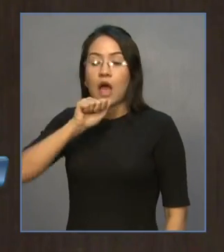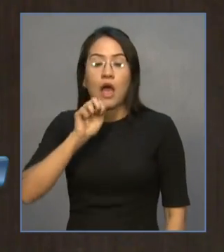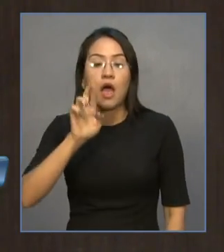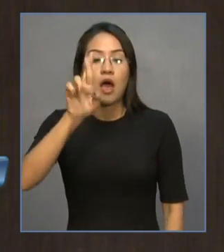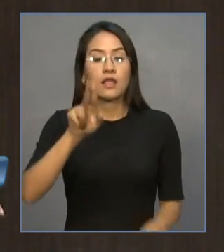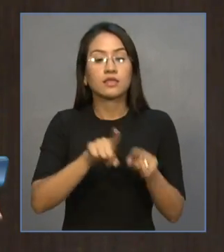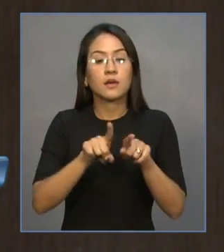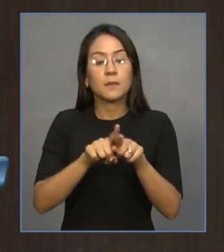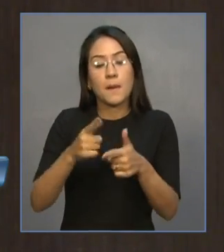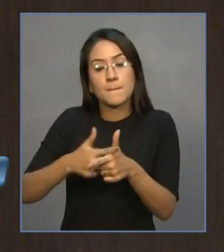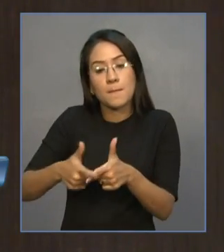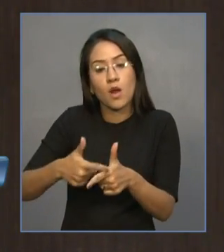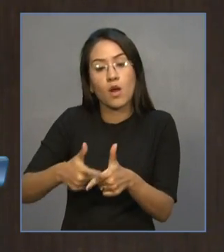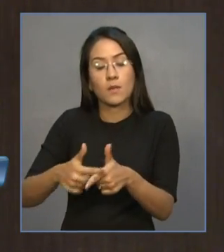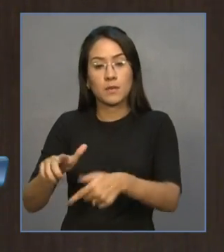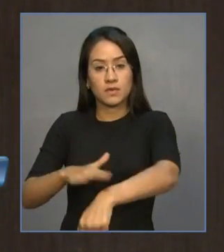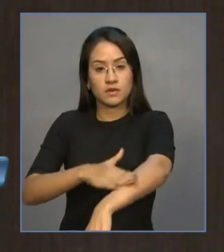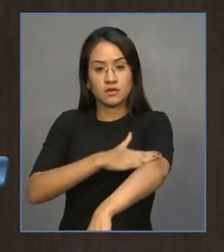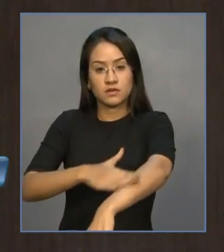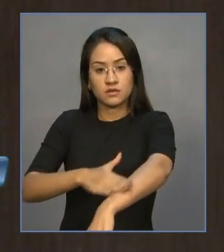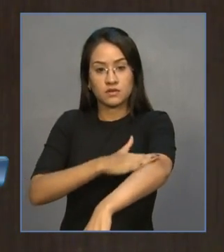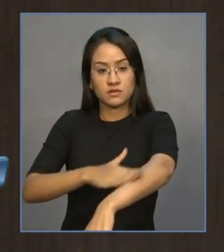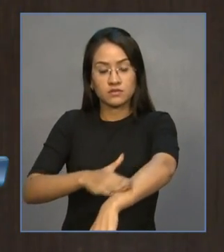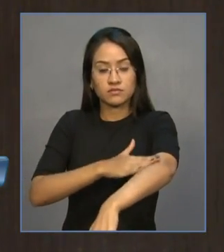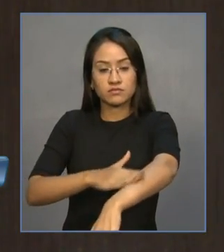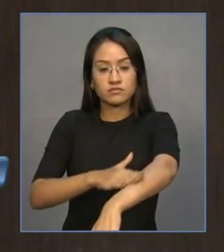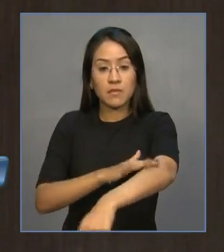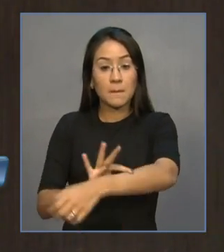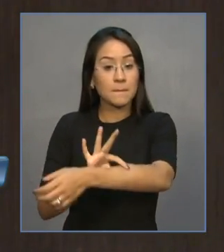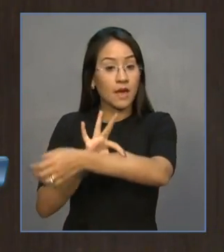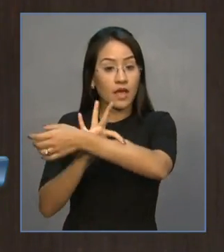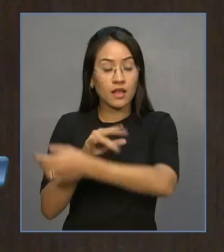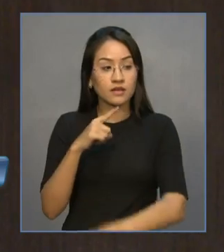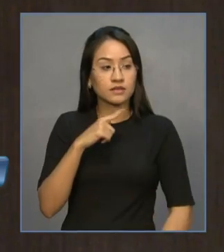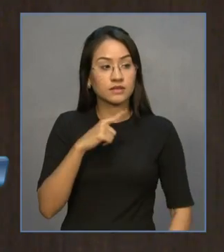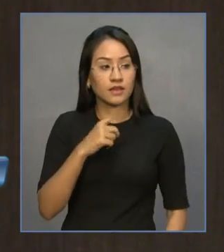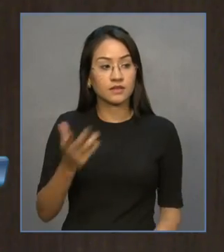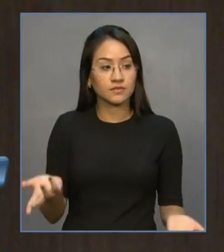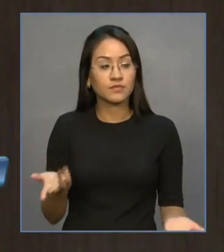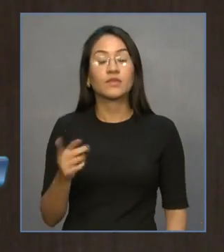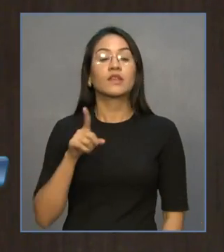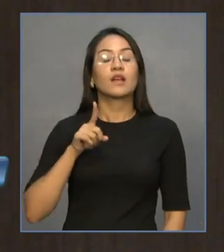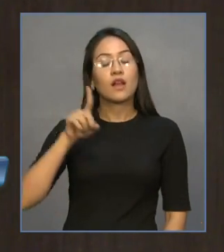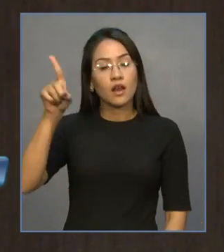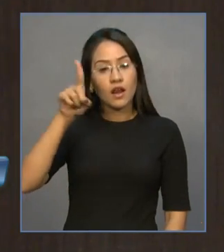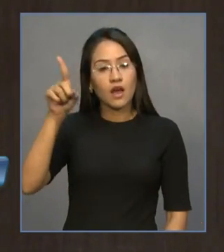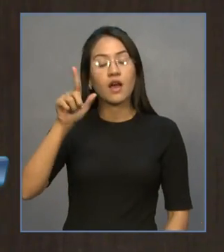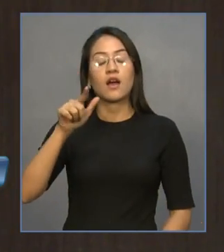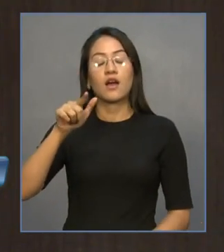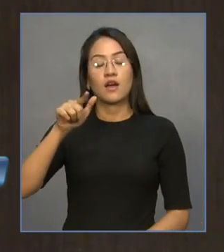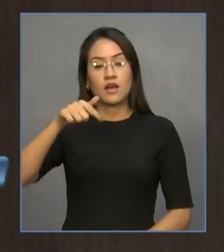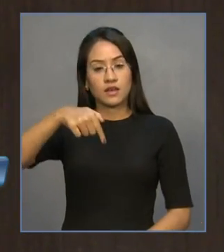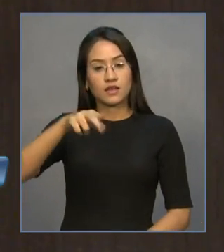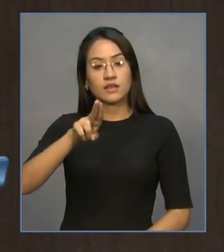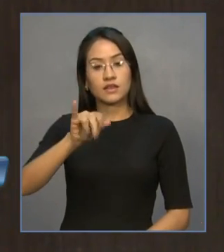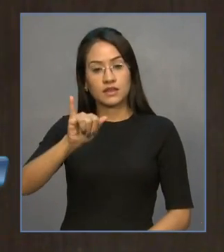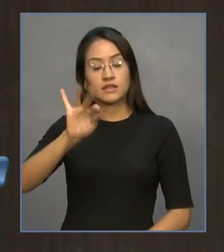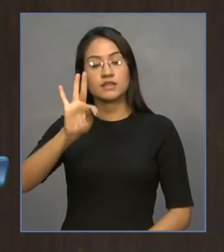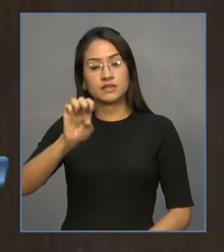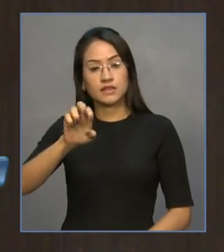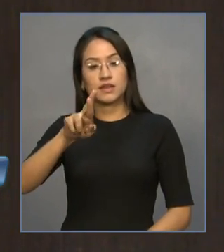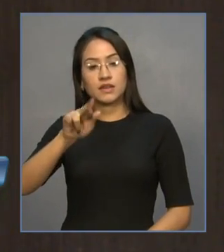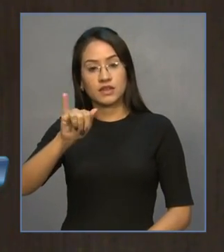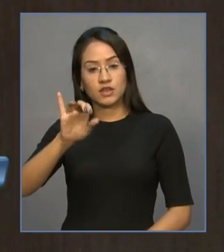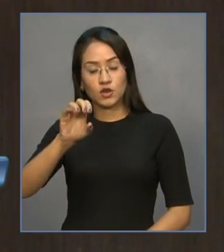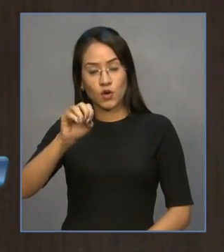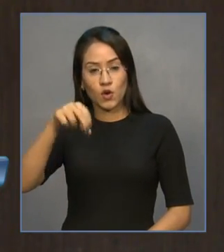o trânsito das carretas tem causado rachaduras nas comunidades lá em Quitarianópolis. Em razão disso,